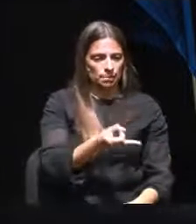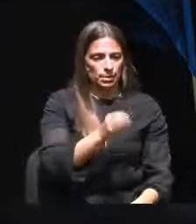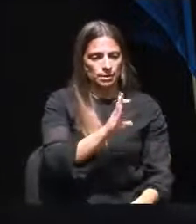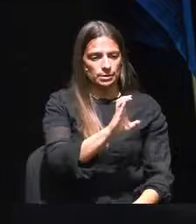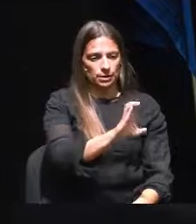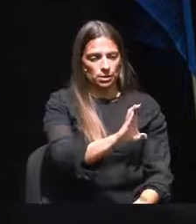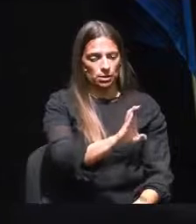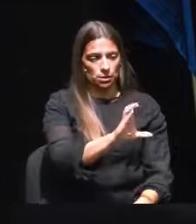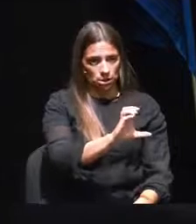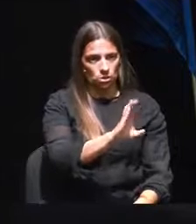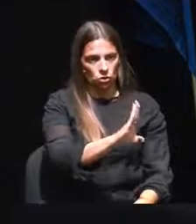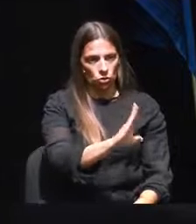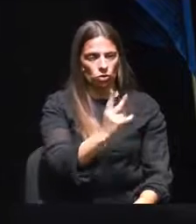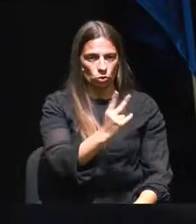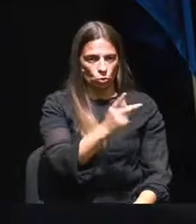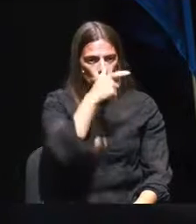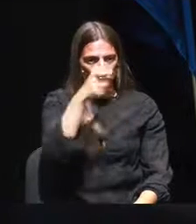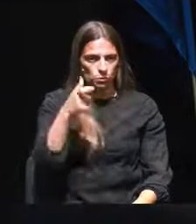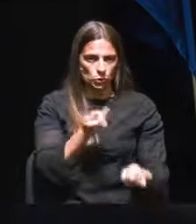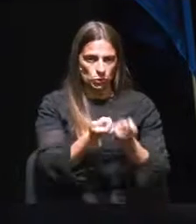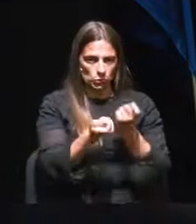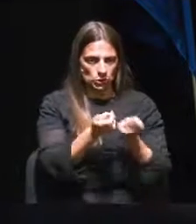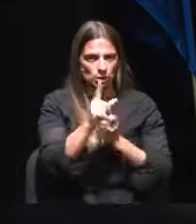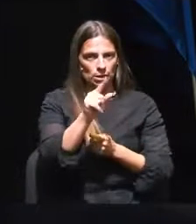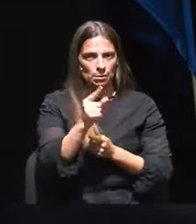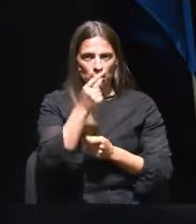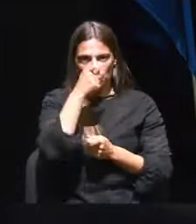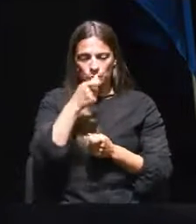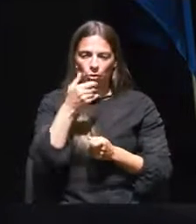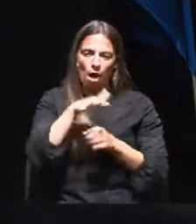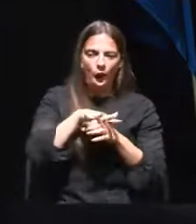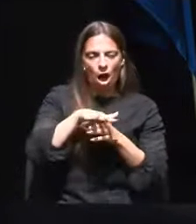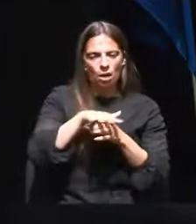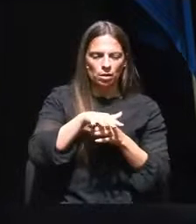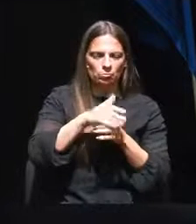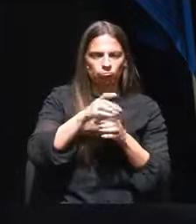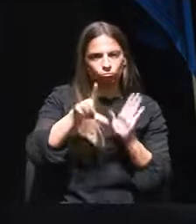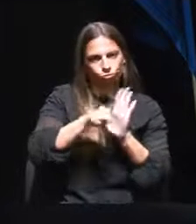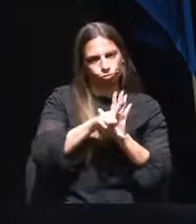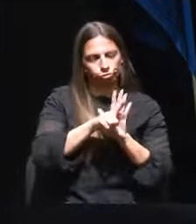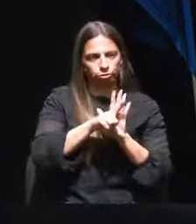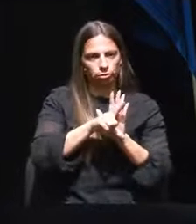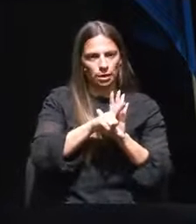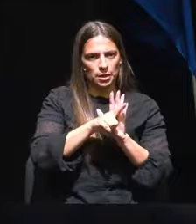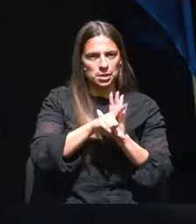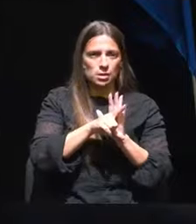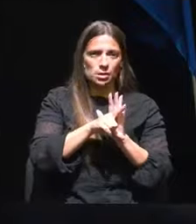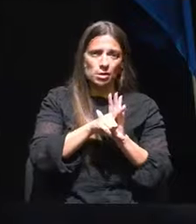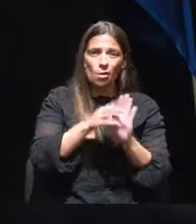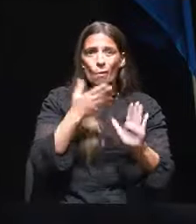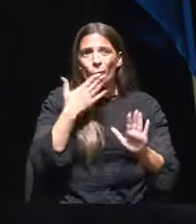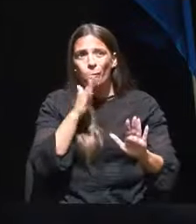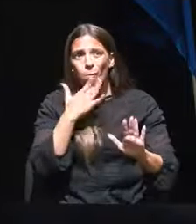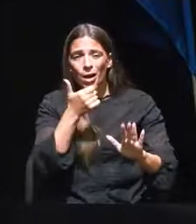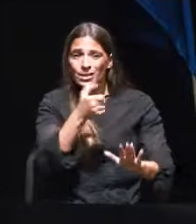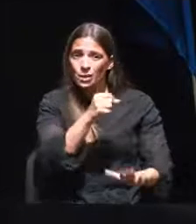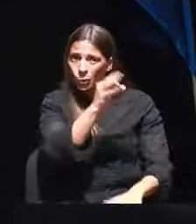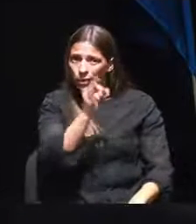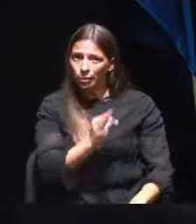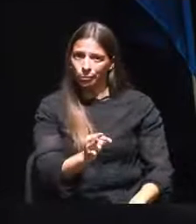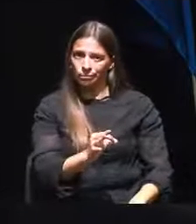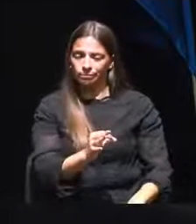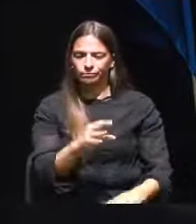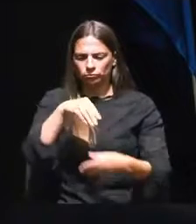transcrevo, duas pessoas administrativas e também um jurista no mínimo a 50%. Ora, confrontados com este novo